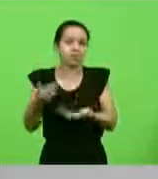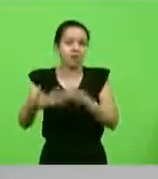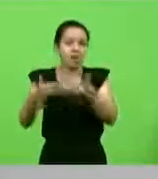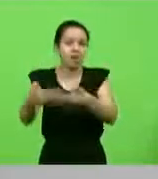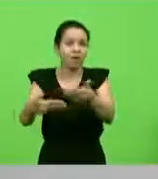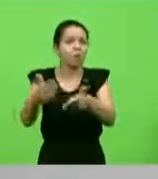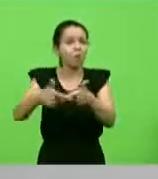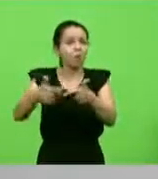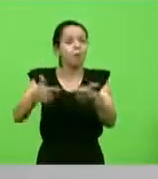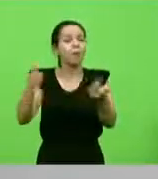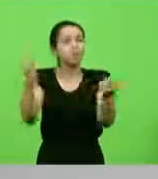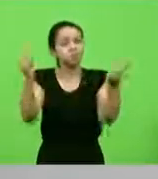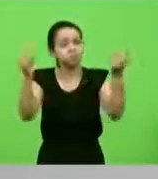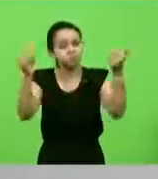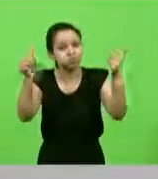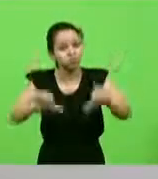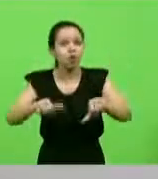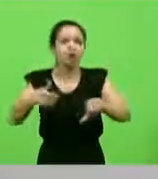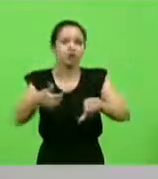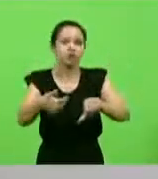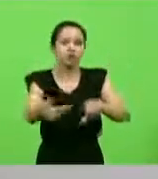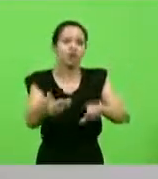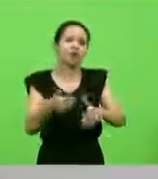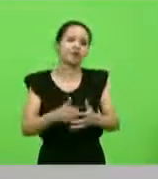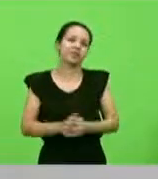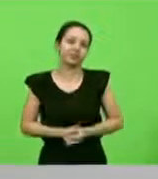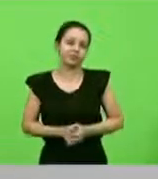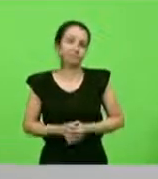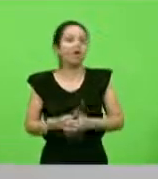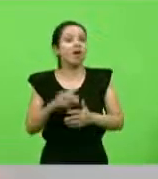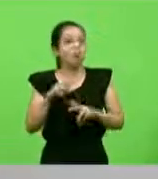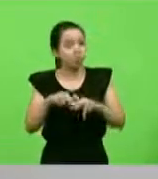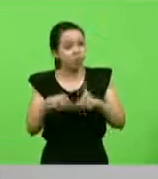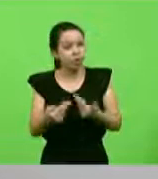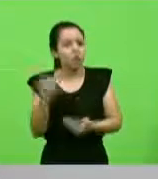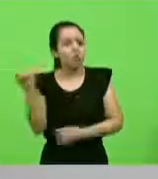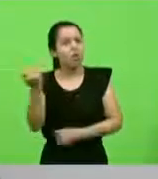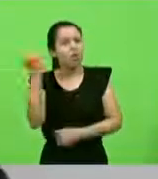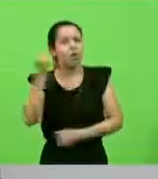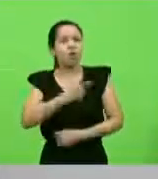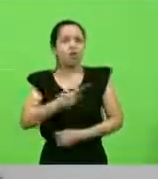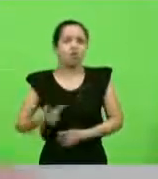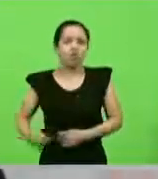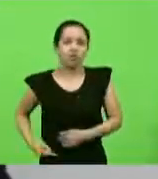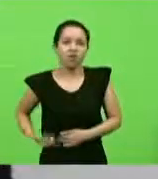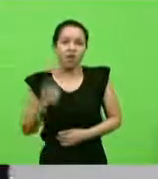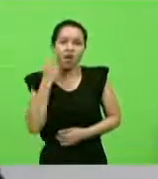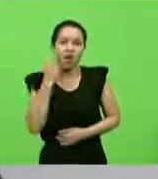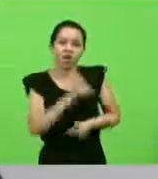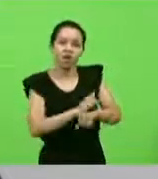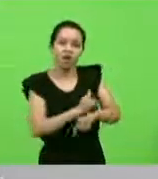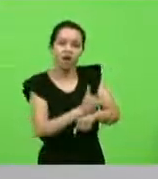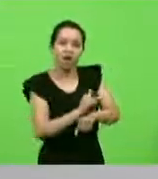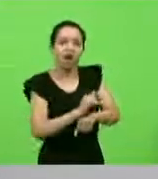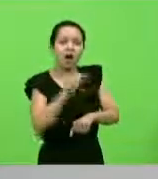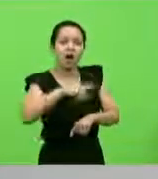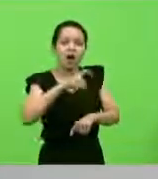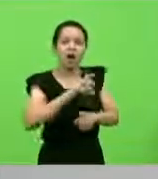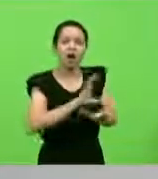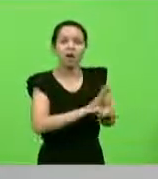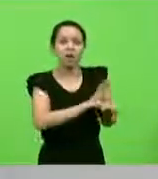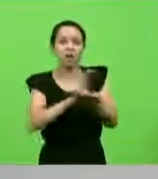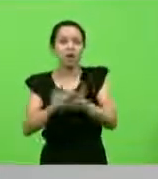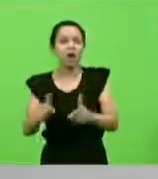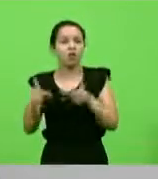problemas ainda, é por isso que é importante que o governo busque linhas de crédito e ações para